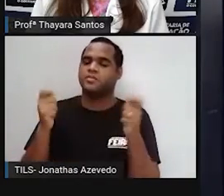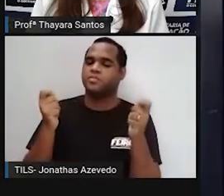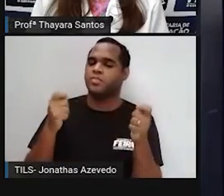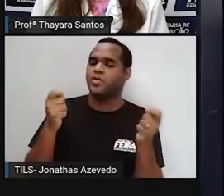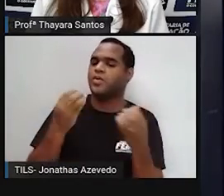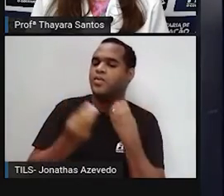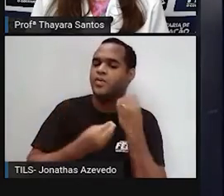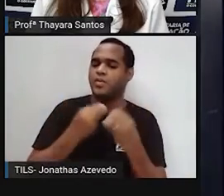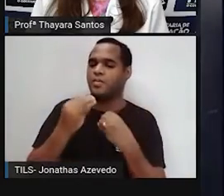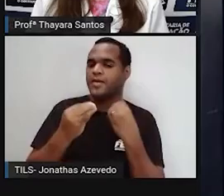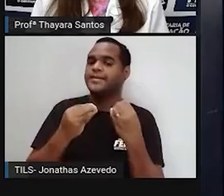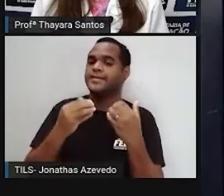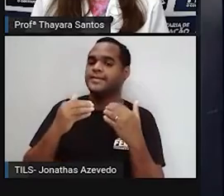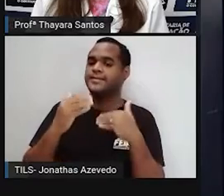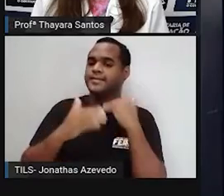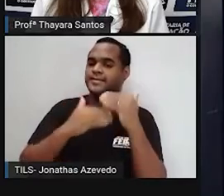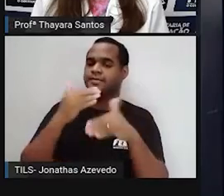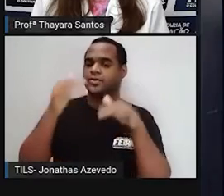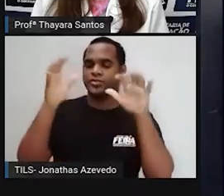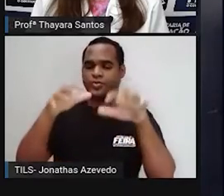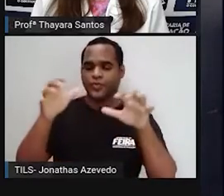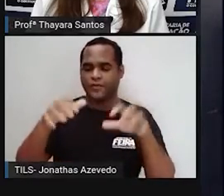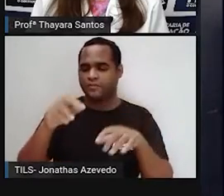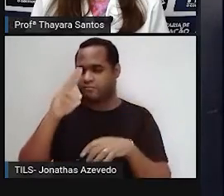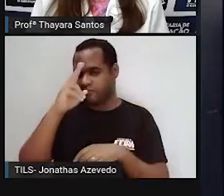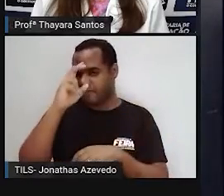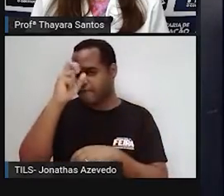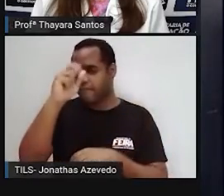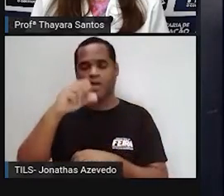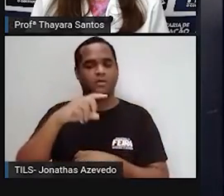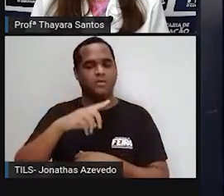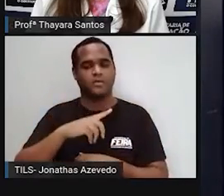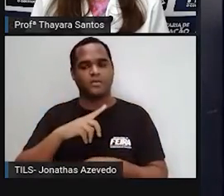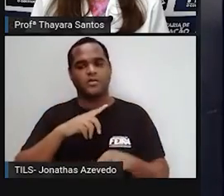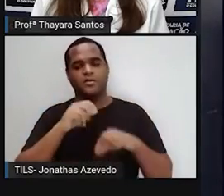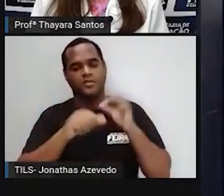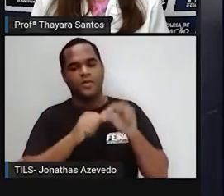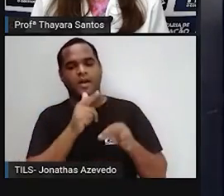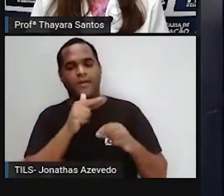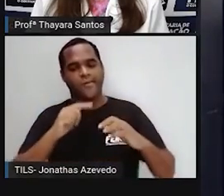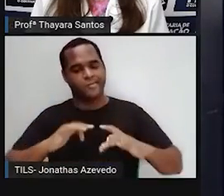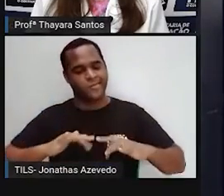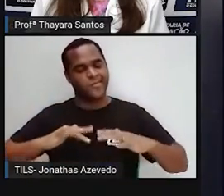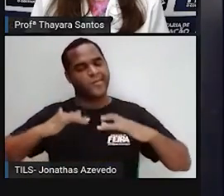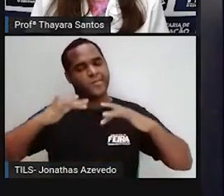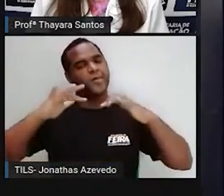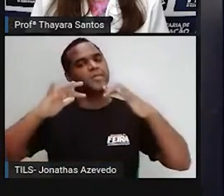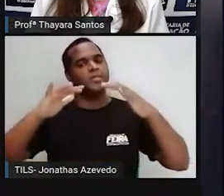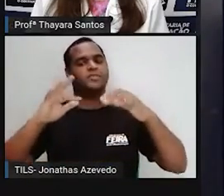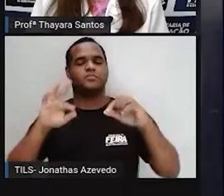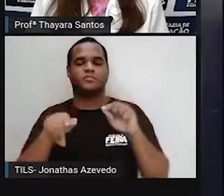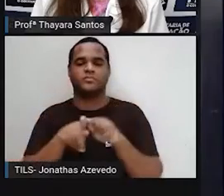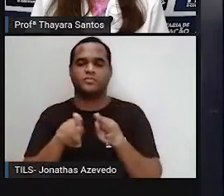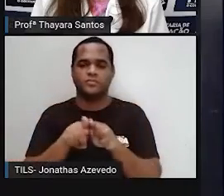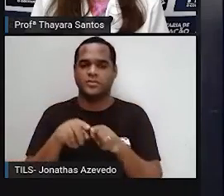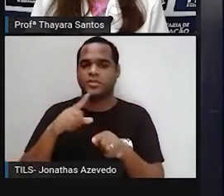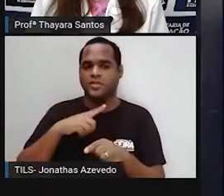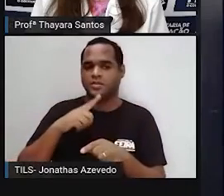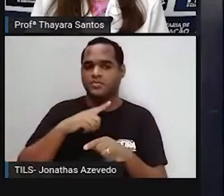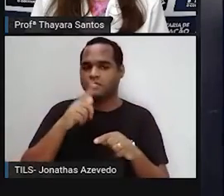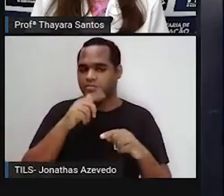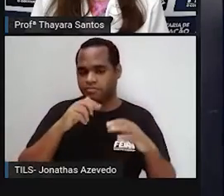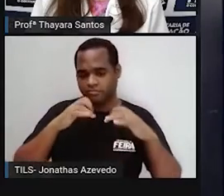aumento no regime de chuvas e, consequentemente, um aumento nos alagamentos, nas inundações,